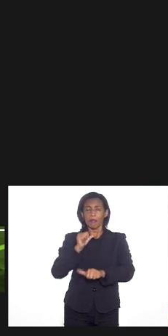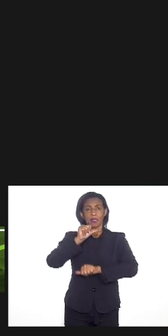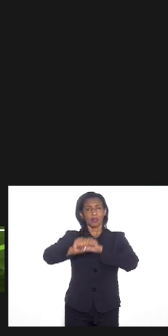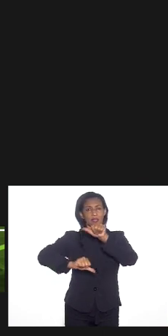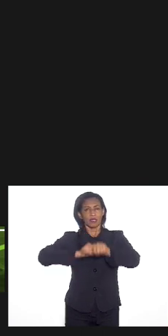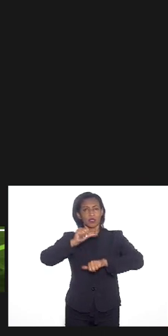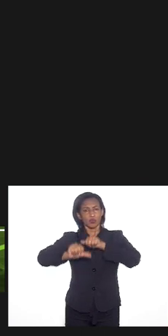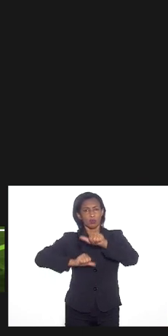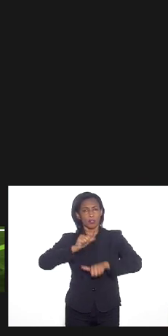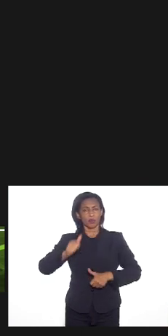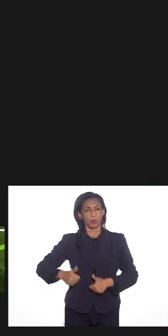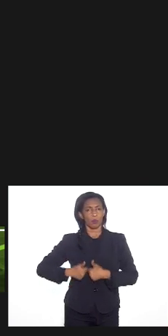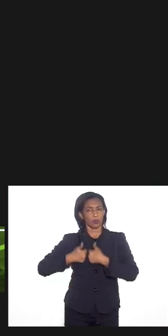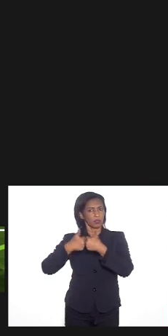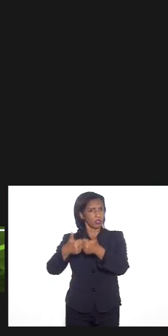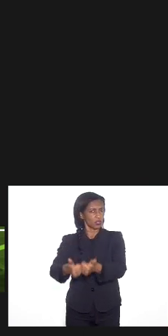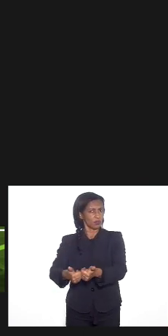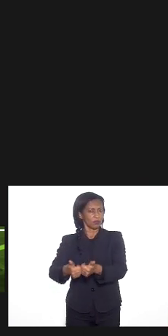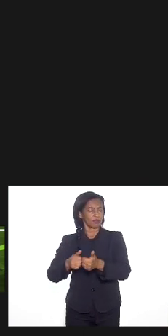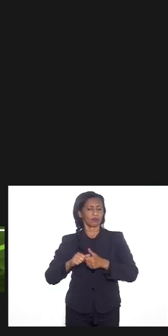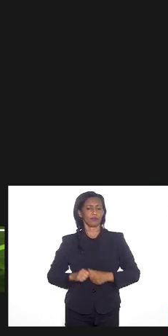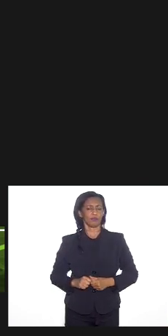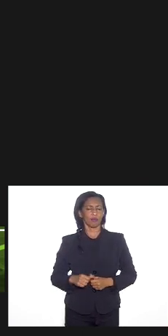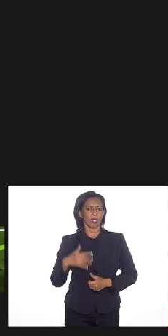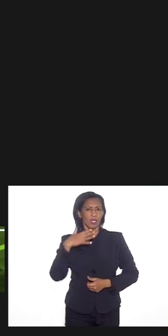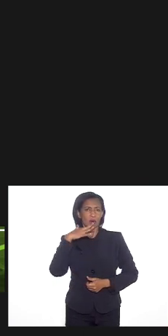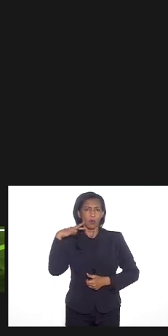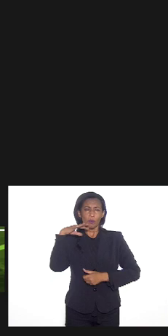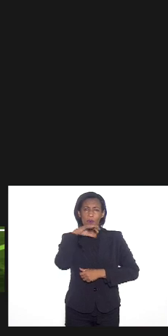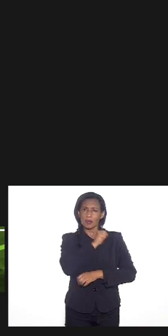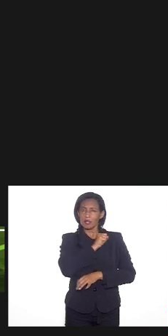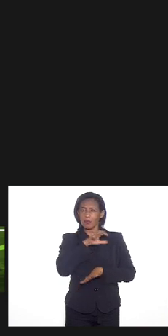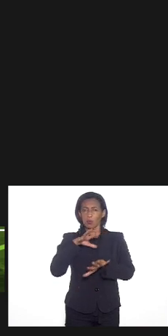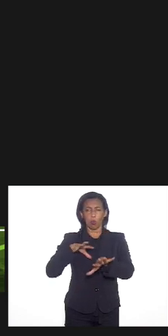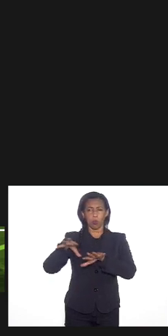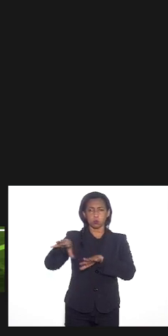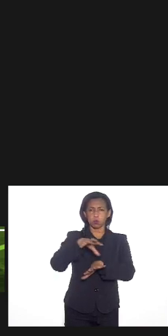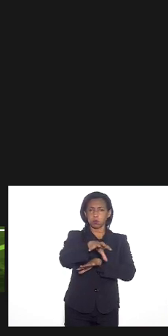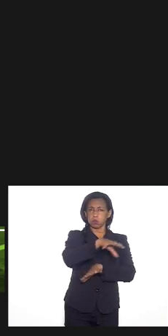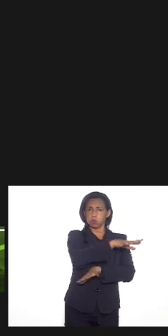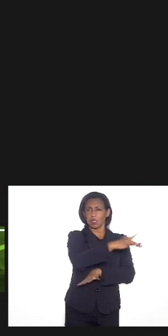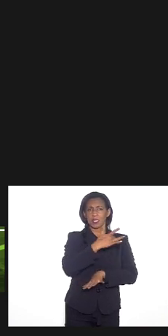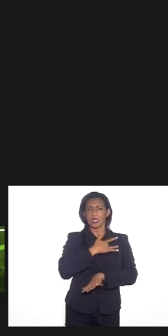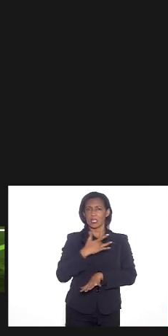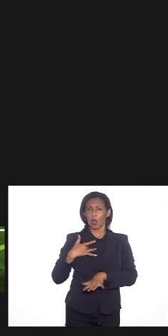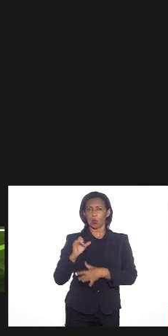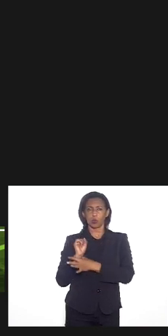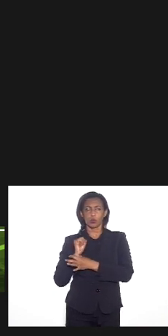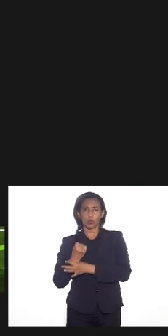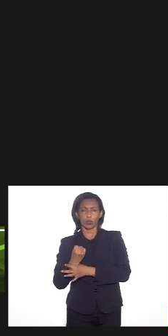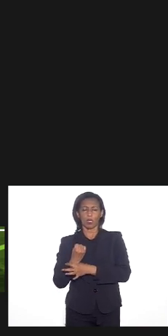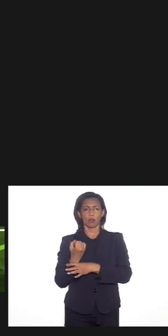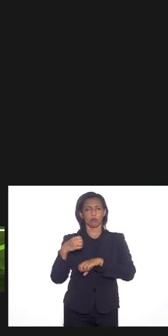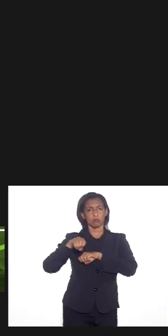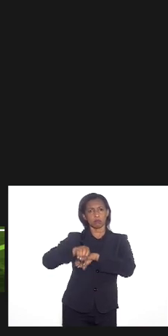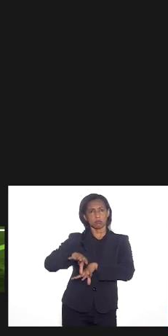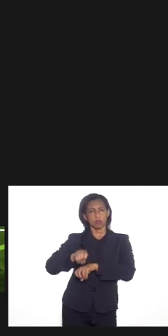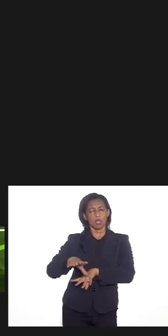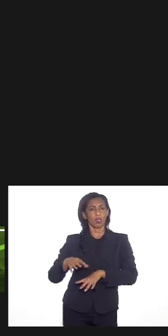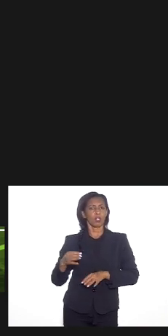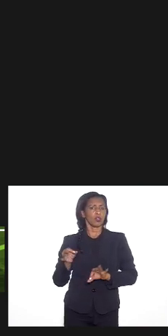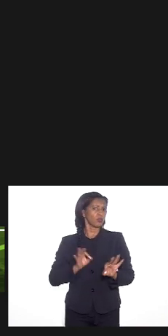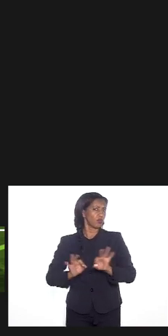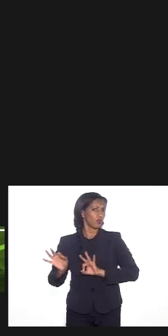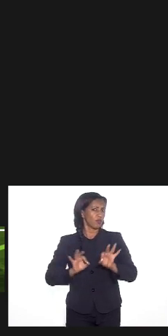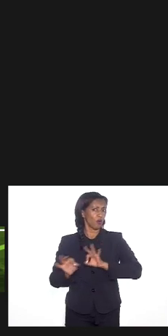positivas eu percebi isso em todas as áreas de saúde de educação de segurança de tudo de modo que eu